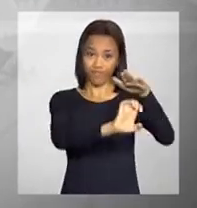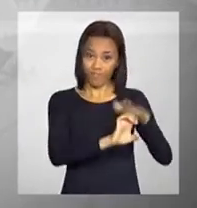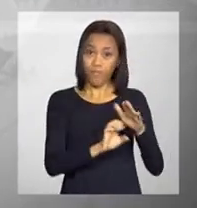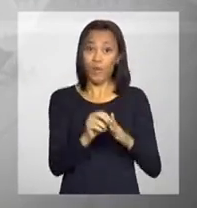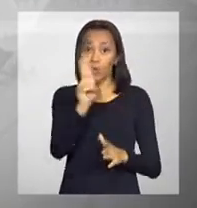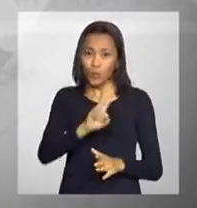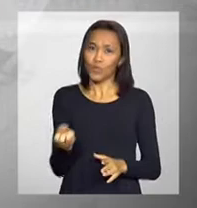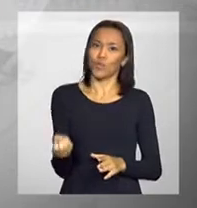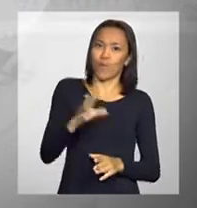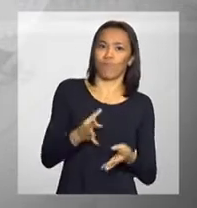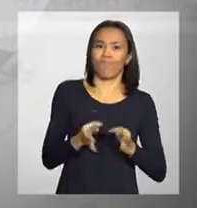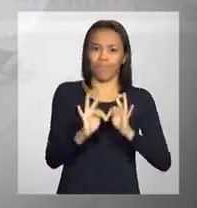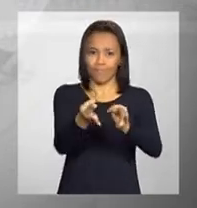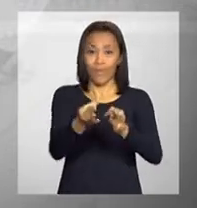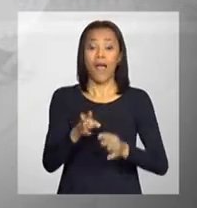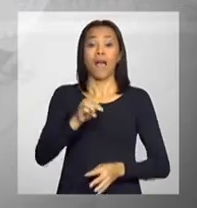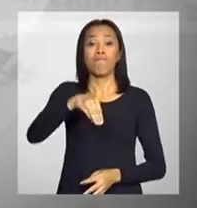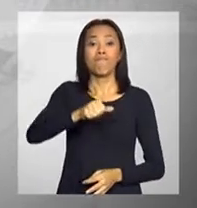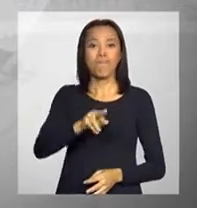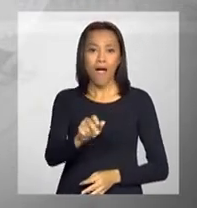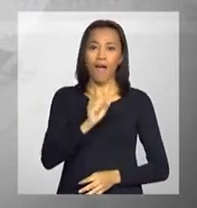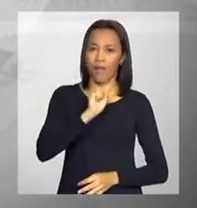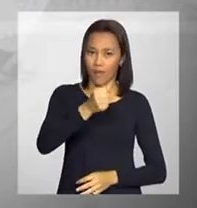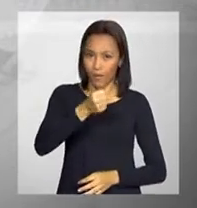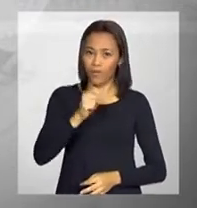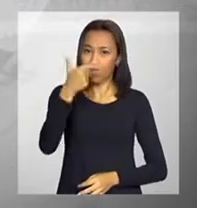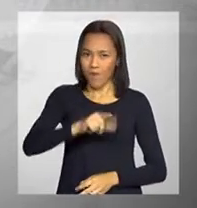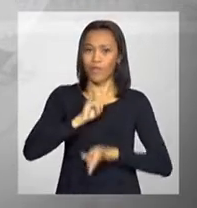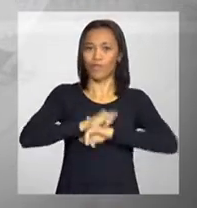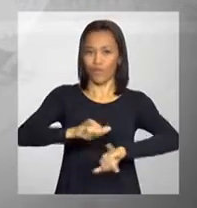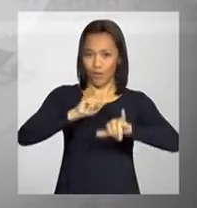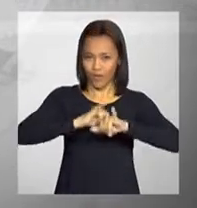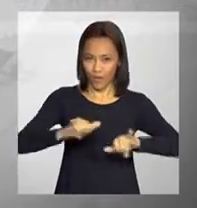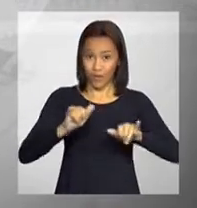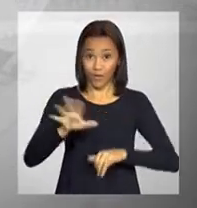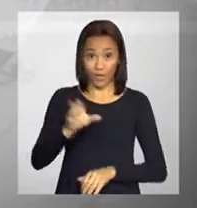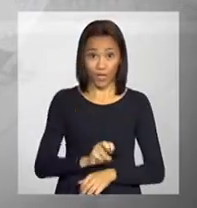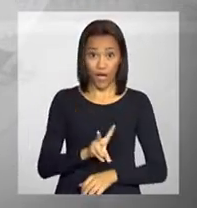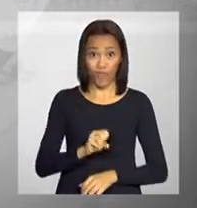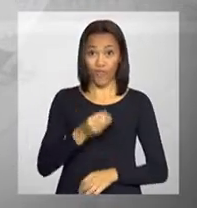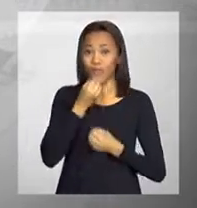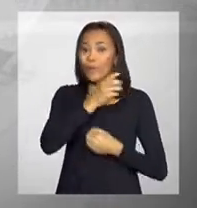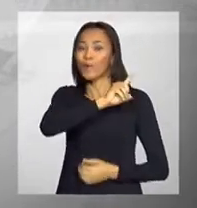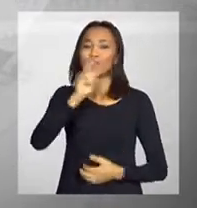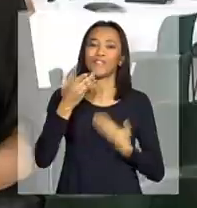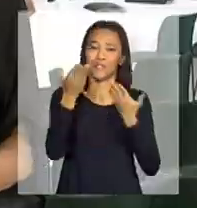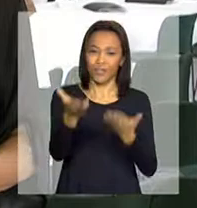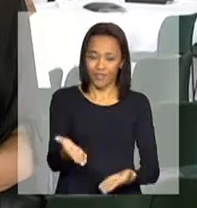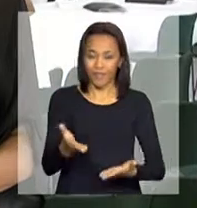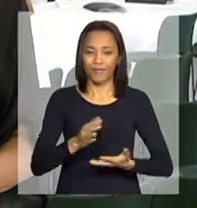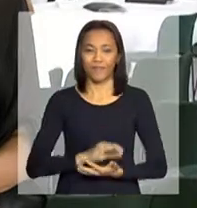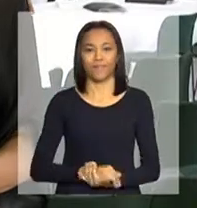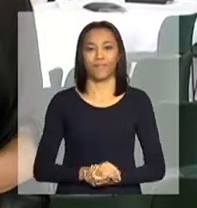inovação. A repórter Mara Kenup tem as informações ao vivo. Bom dia, Mara.